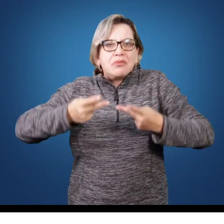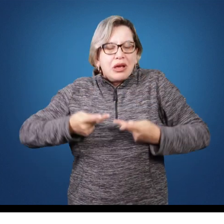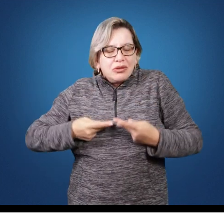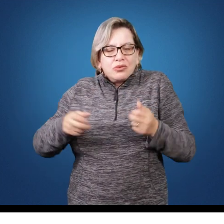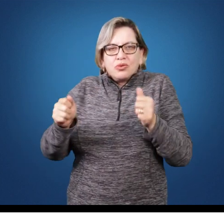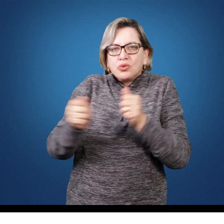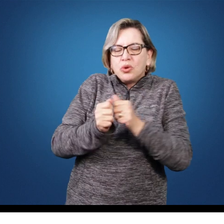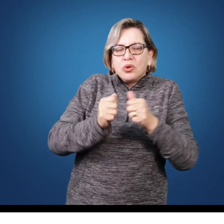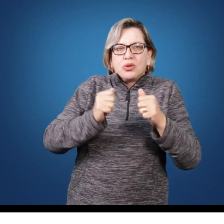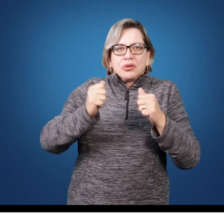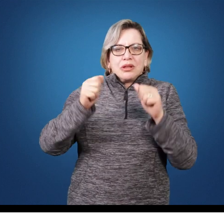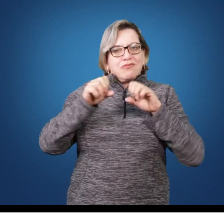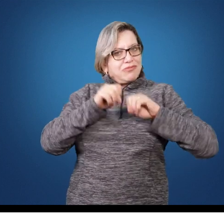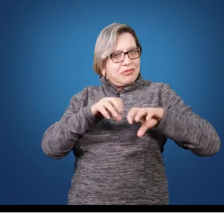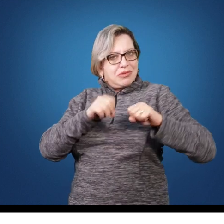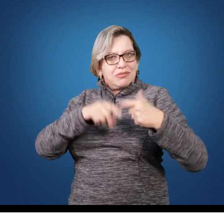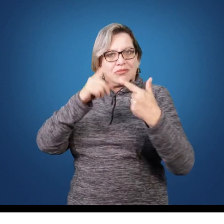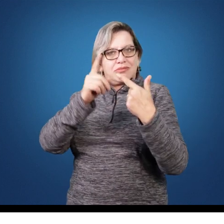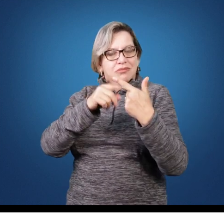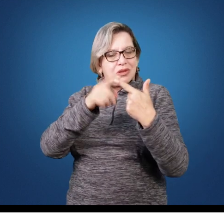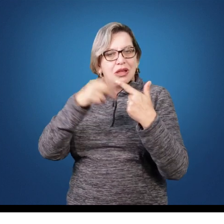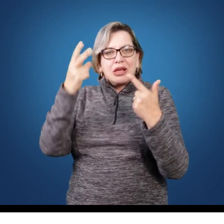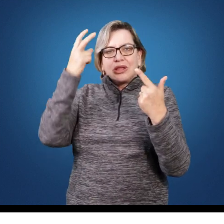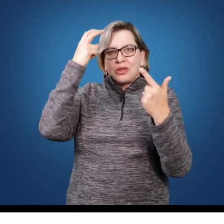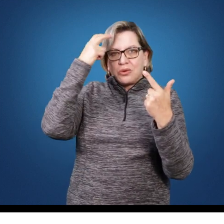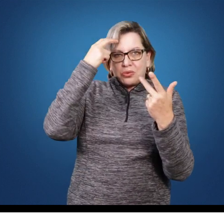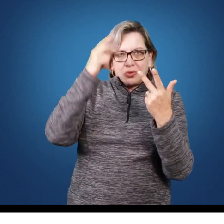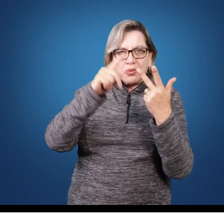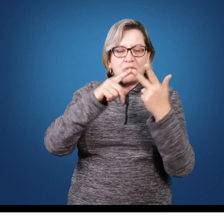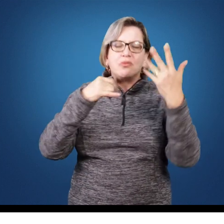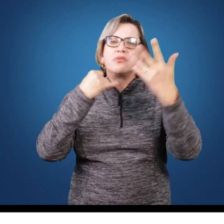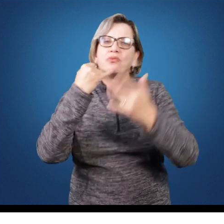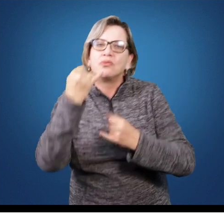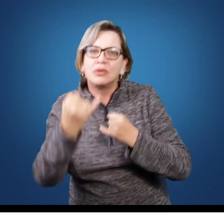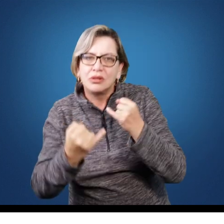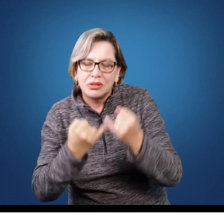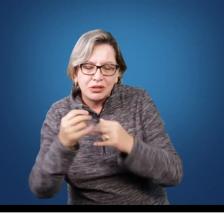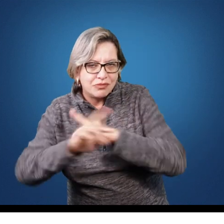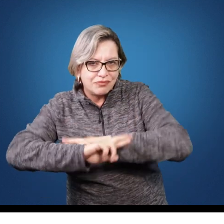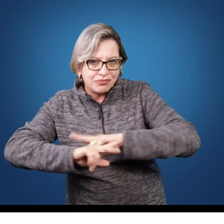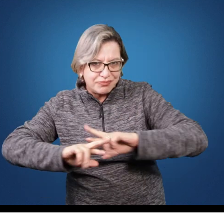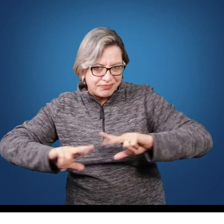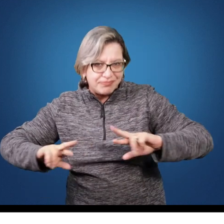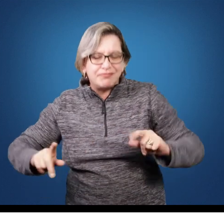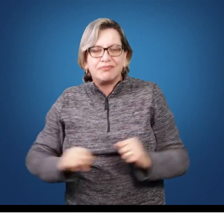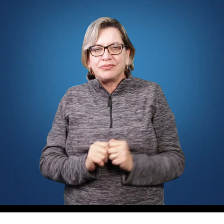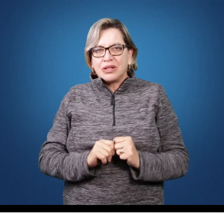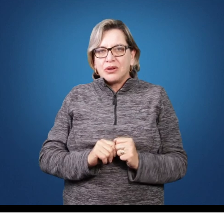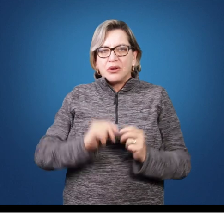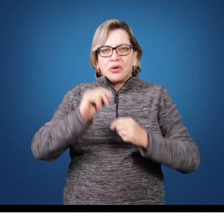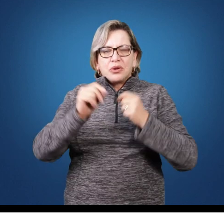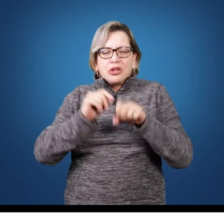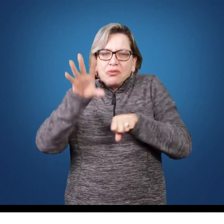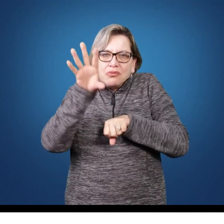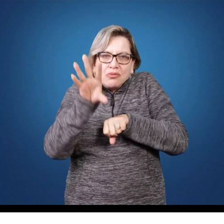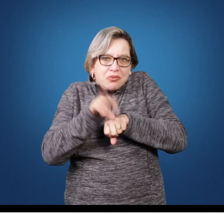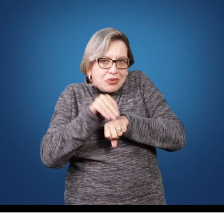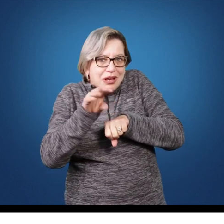cultura, do lazer, dentre outros. Os conhecimentos provenientes da pesquisa servem para